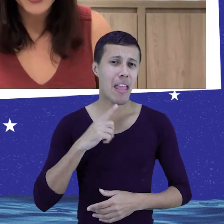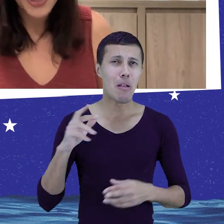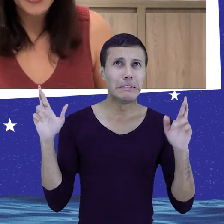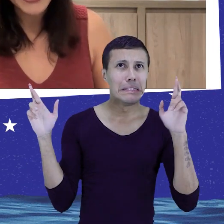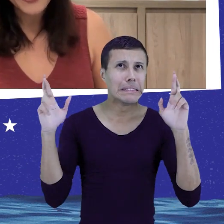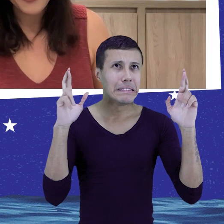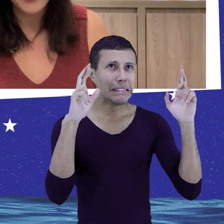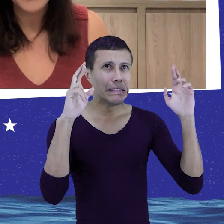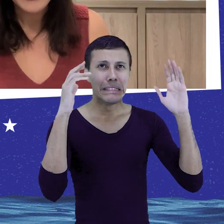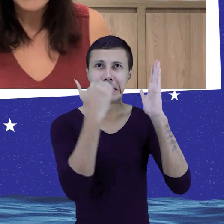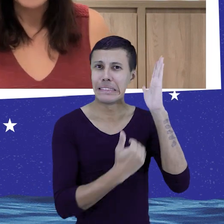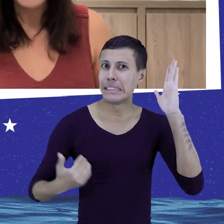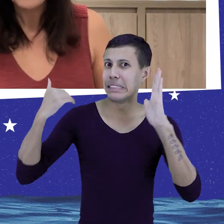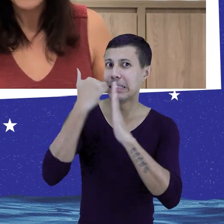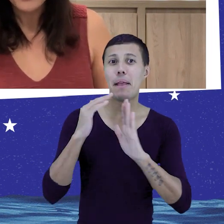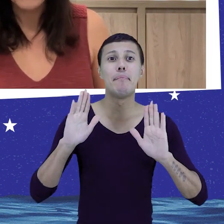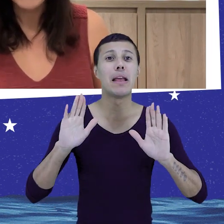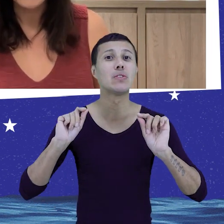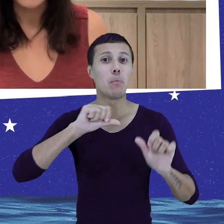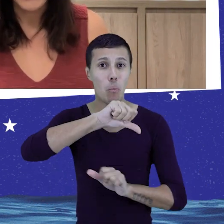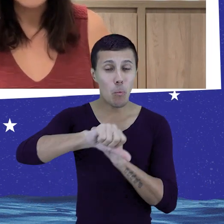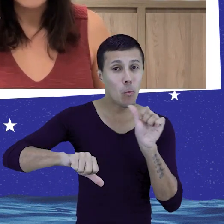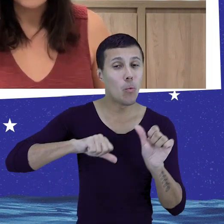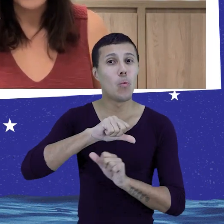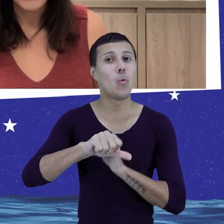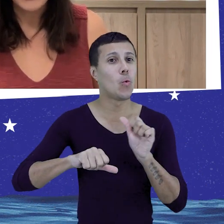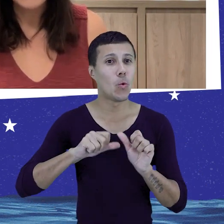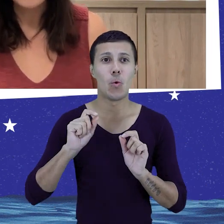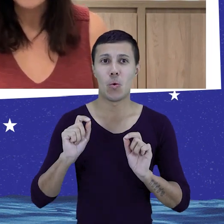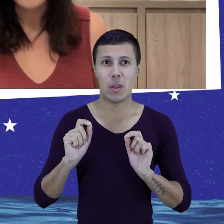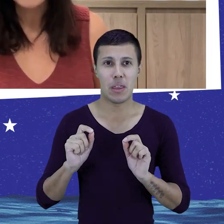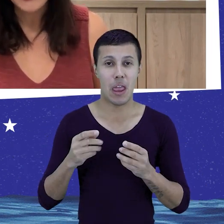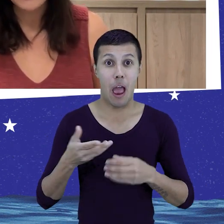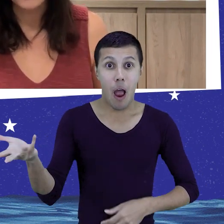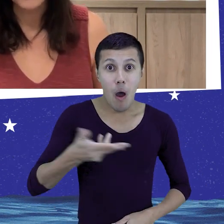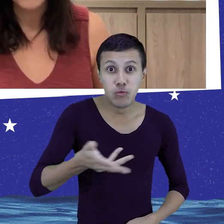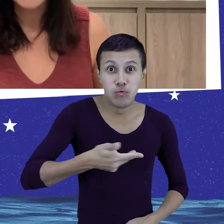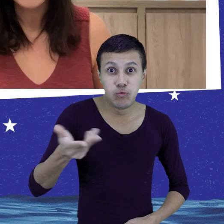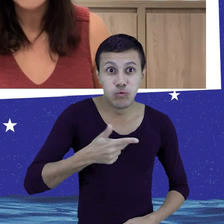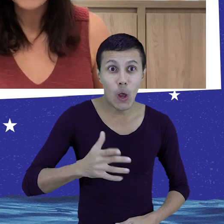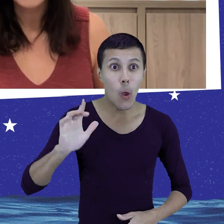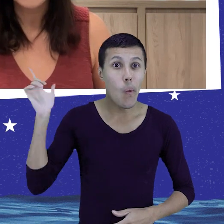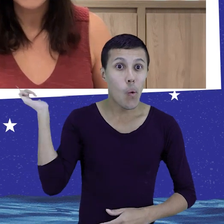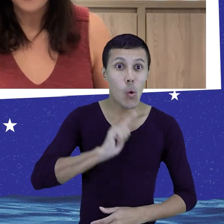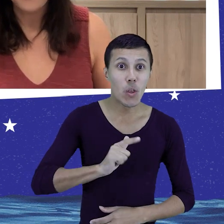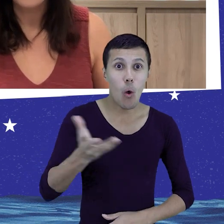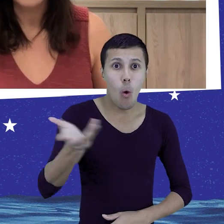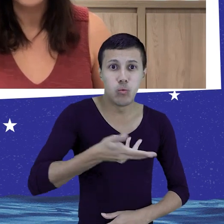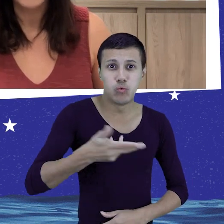expectativa já muito elevada. Mas o que mudou muito, assim, foi a questão da velocidade. A gente conseguiu